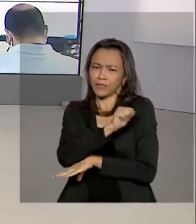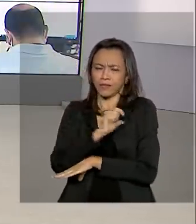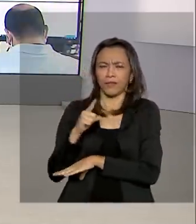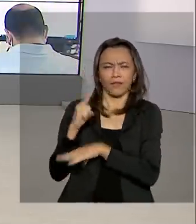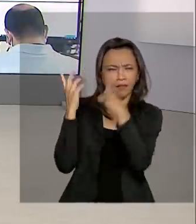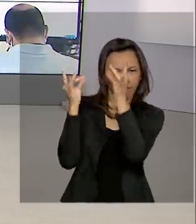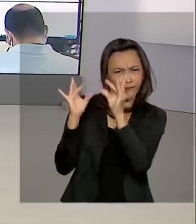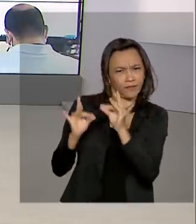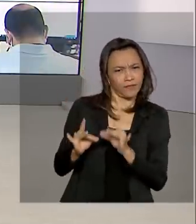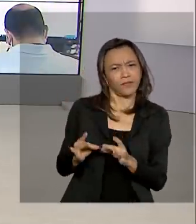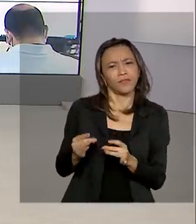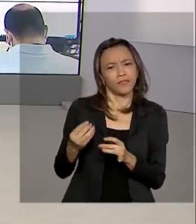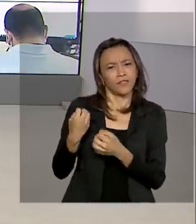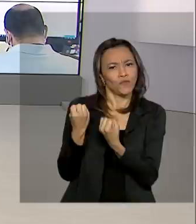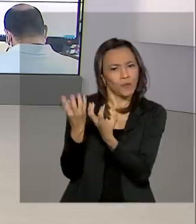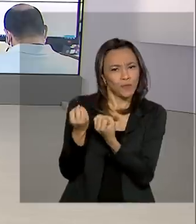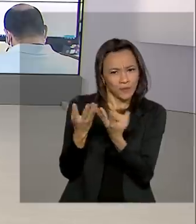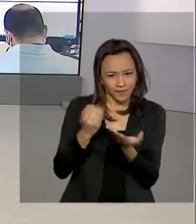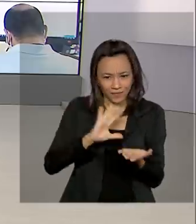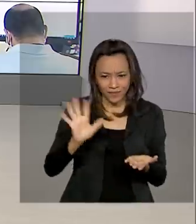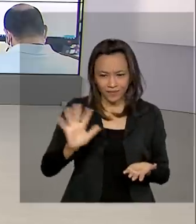para a gente. Olá, Maurício. Bom dia.